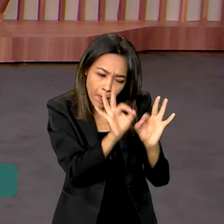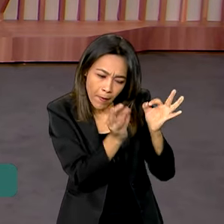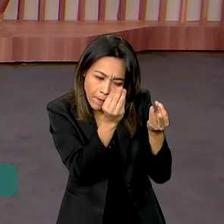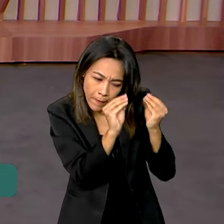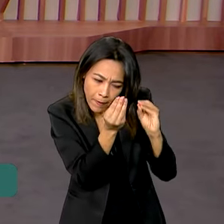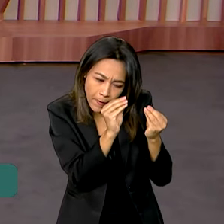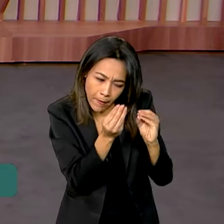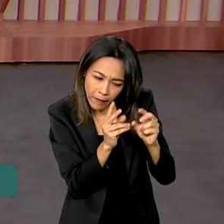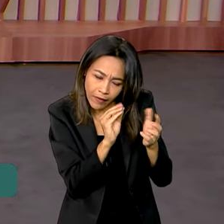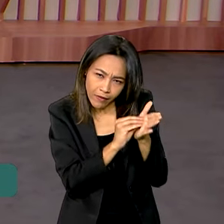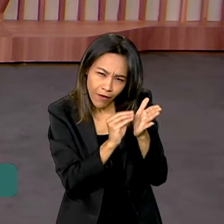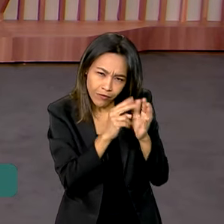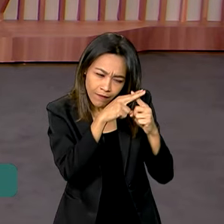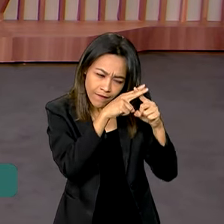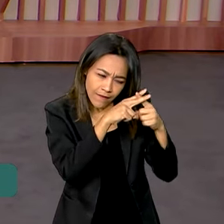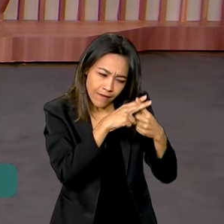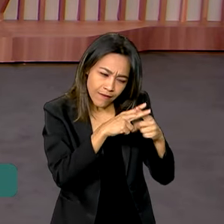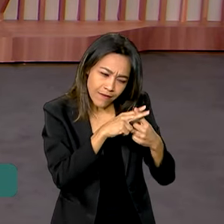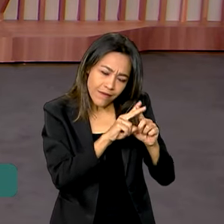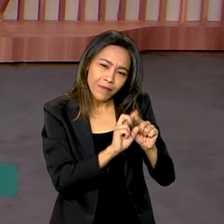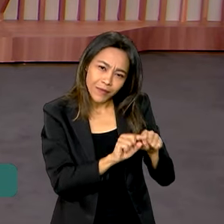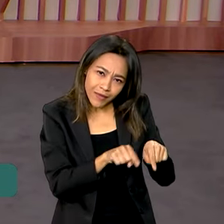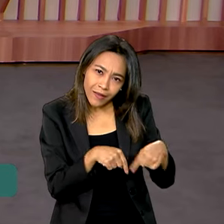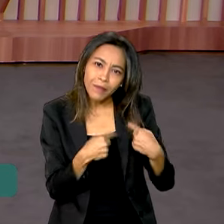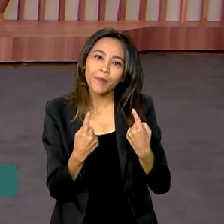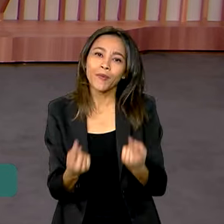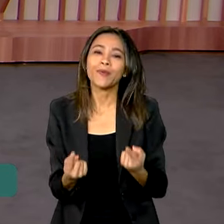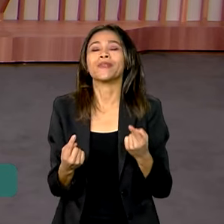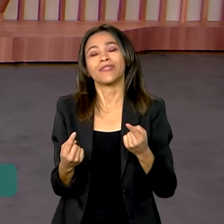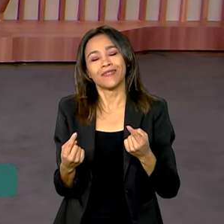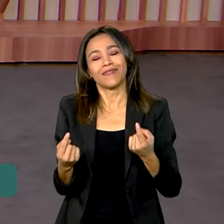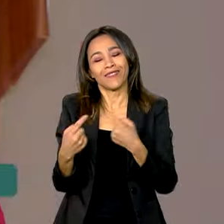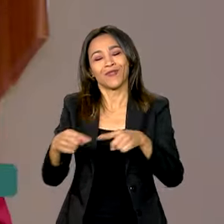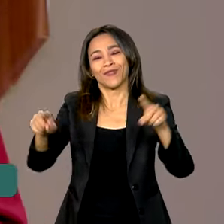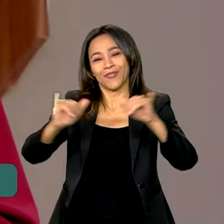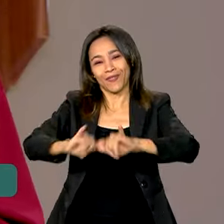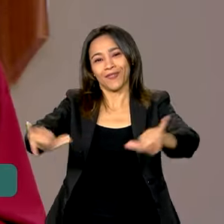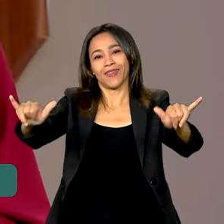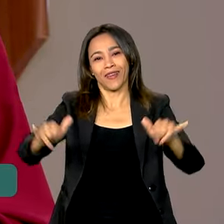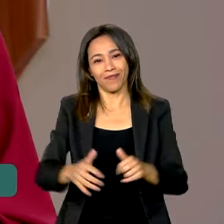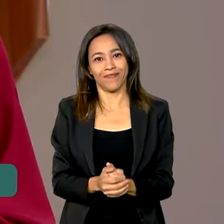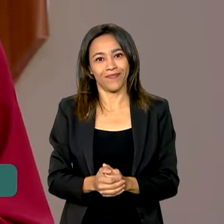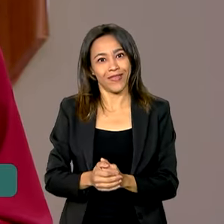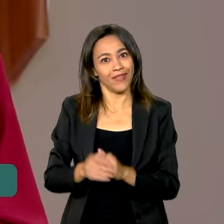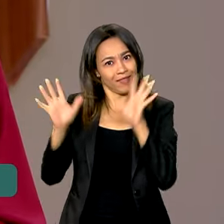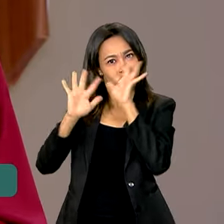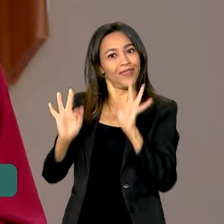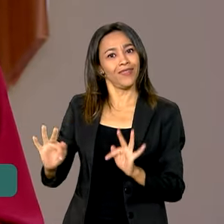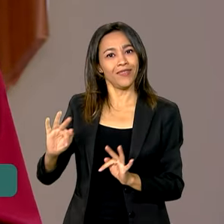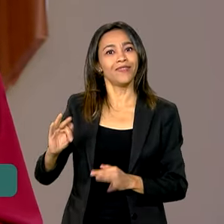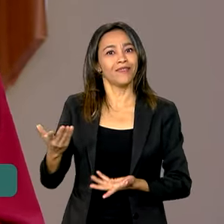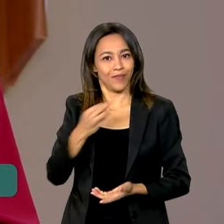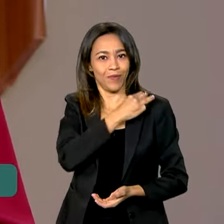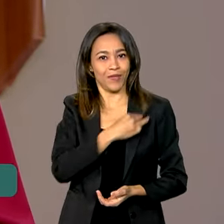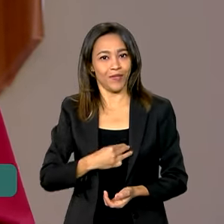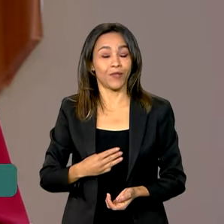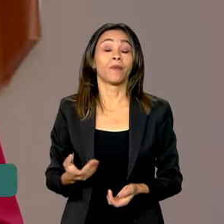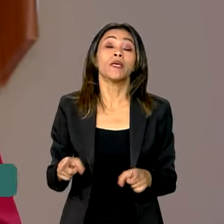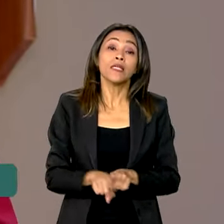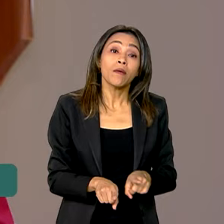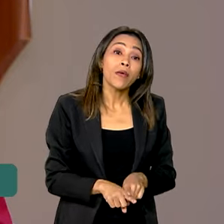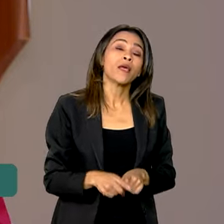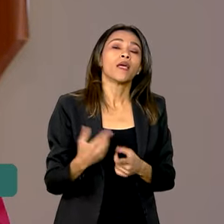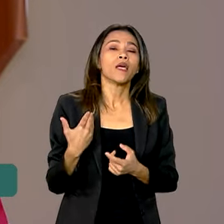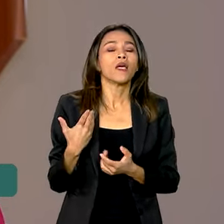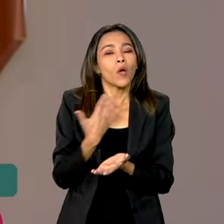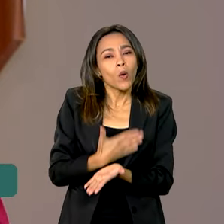crédito para esse pessoal. Nossa conversa foi ótima, o ministro está super empolgado. Olha, Natália, e o ministro também começou a nossa conversa